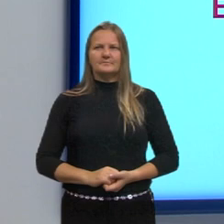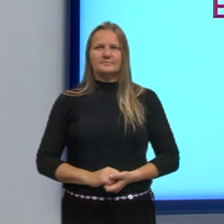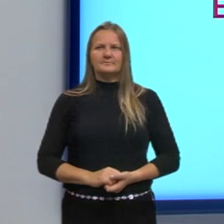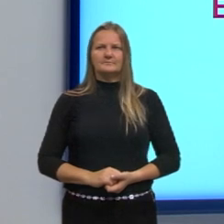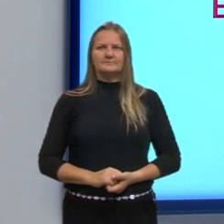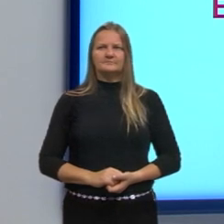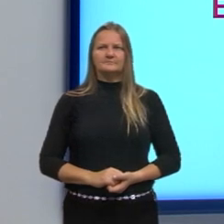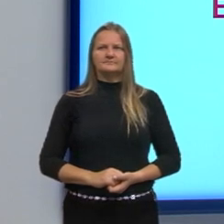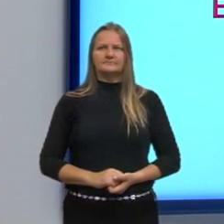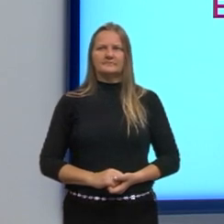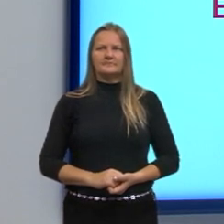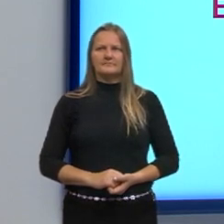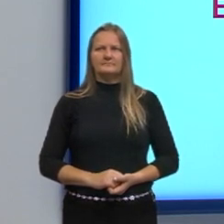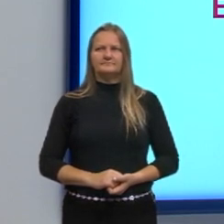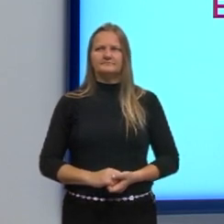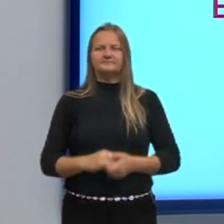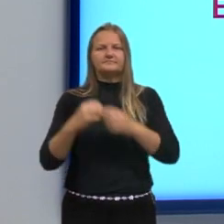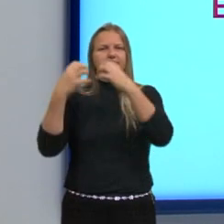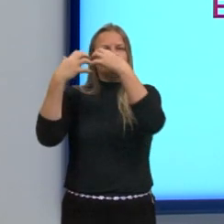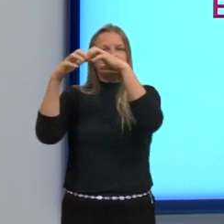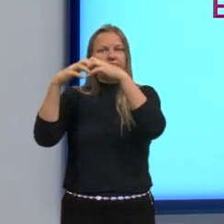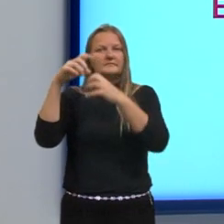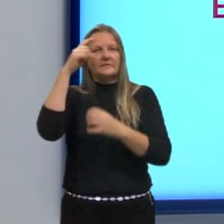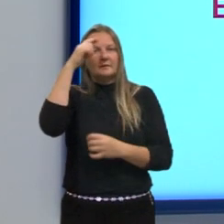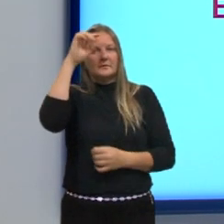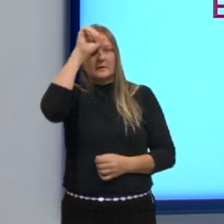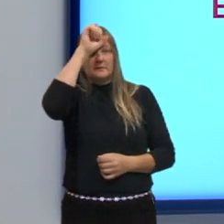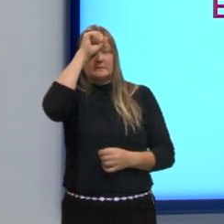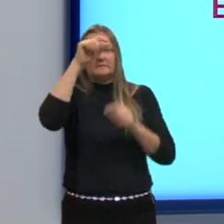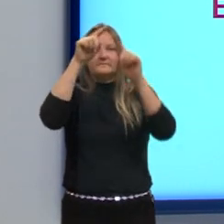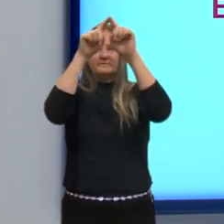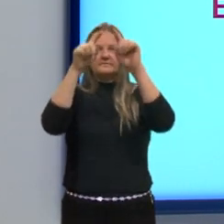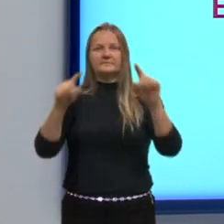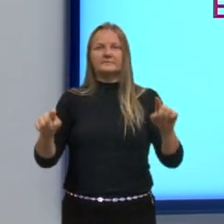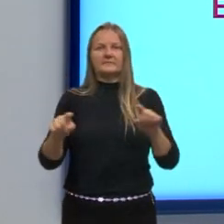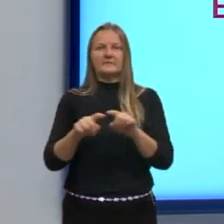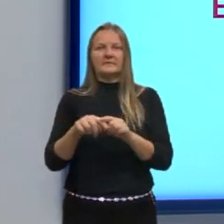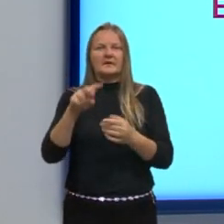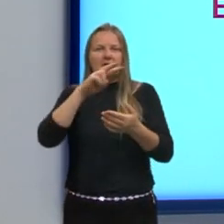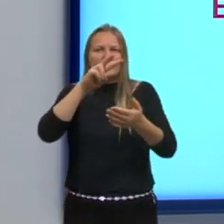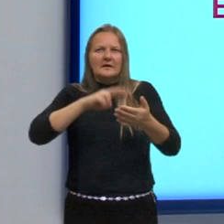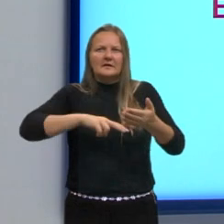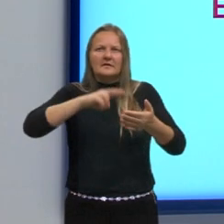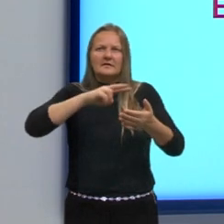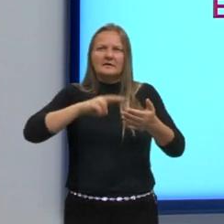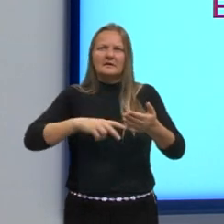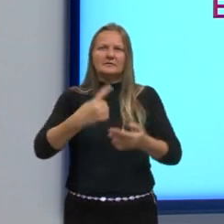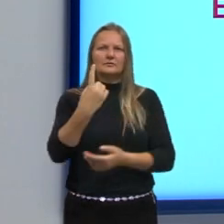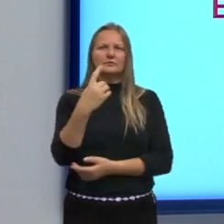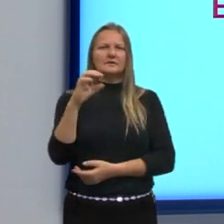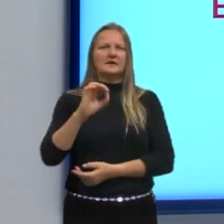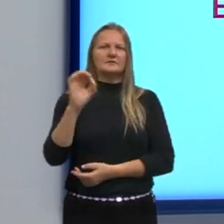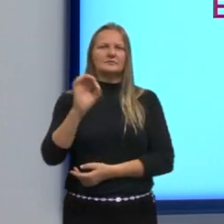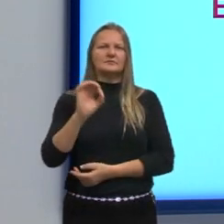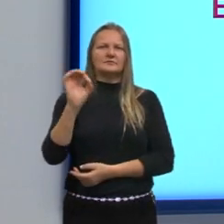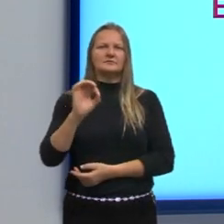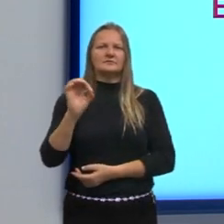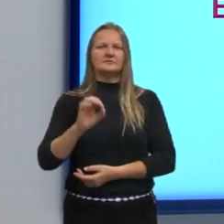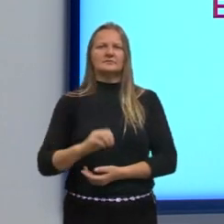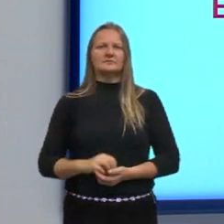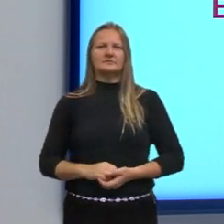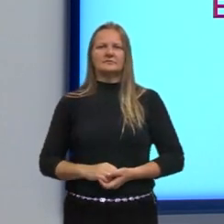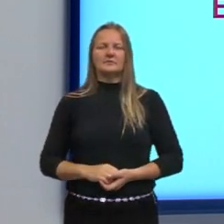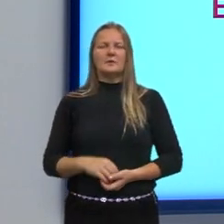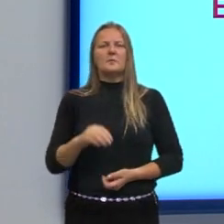Então, como o nosso cérebro aprende, né, de acordo com aquela pirâmide, lendo, 10%. Olha como é